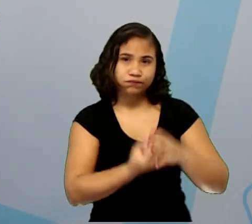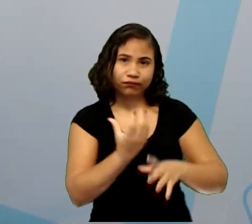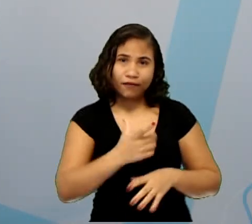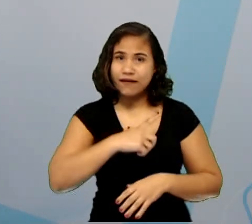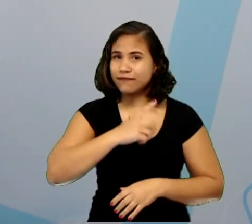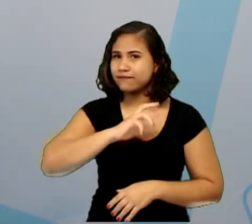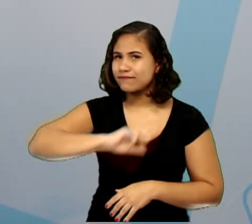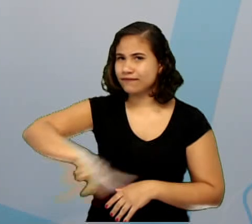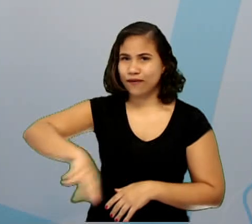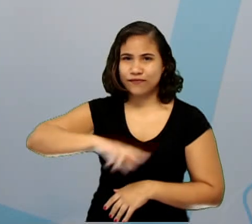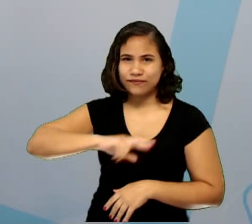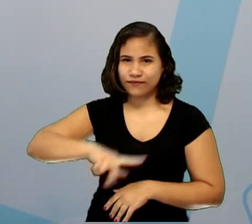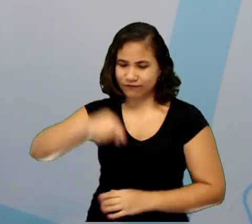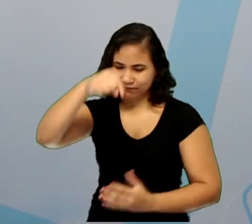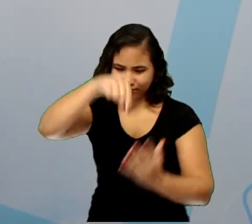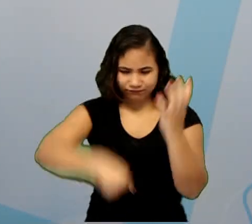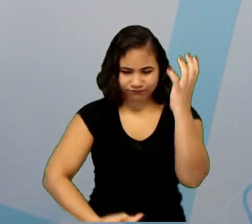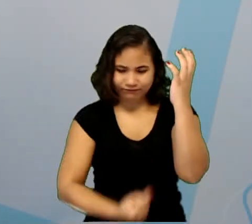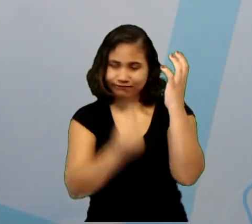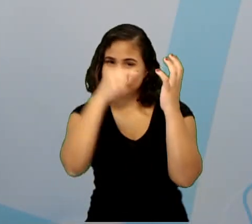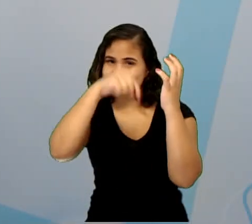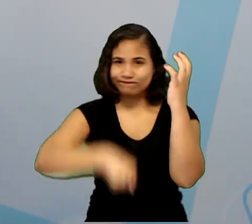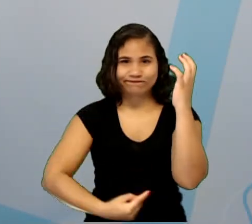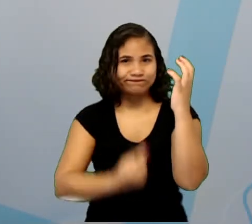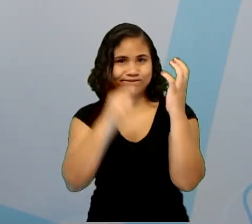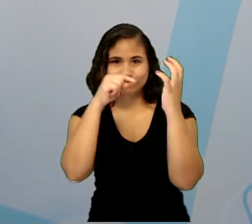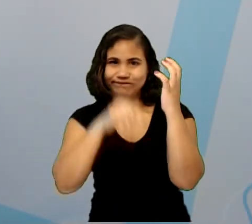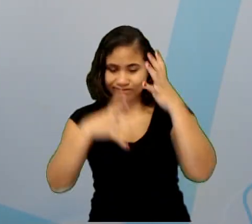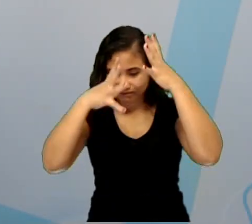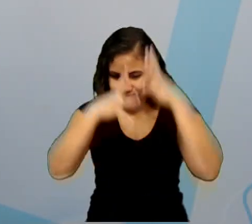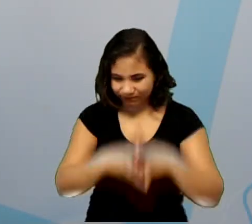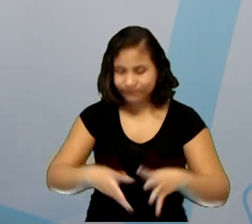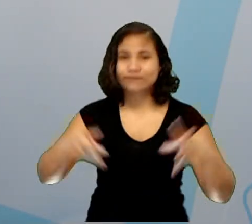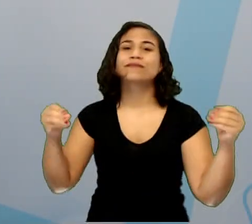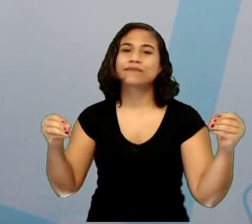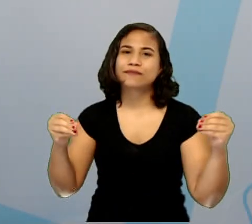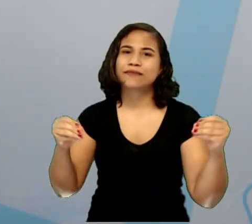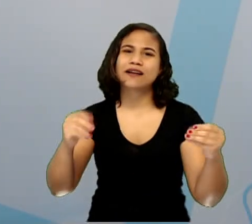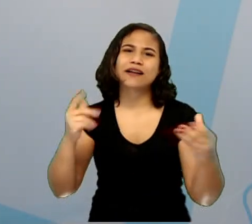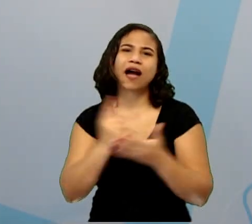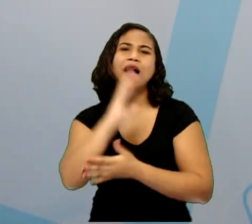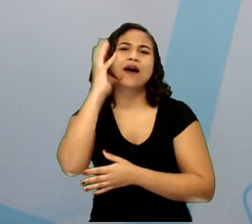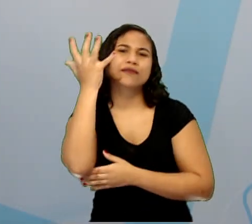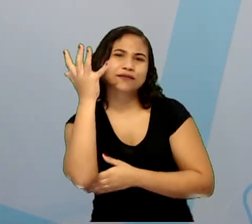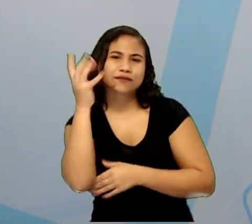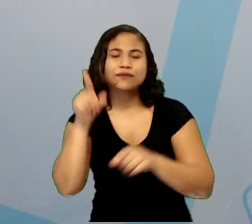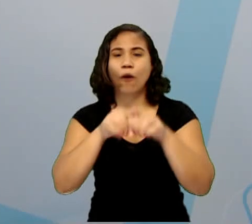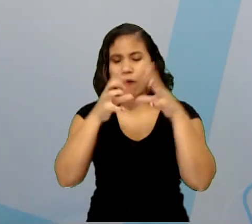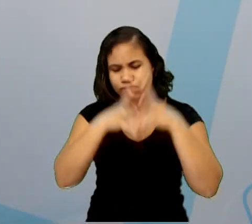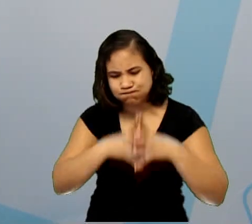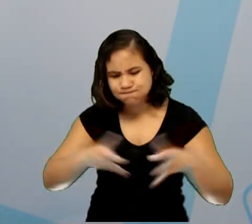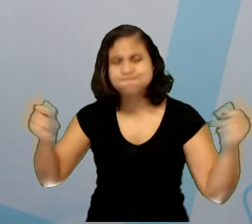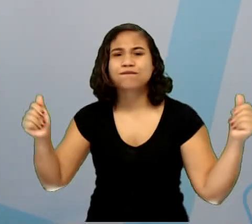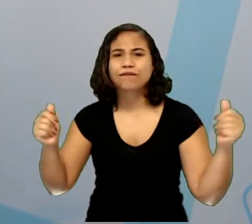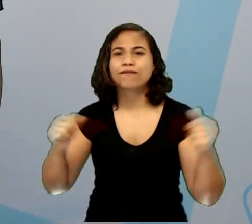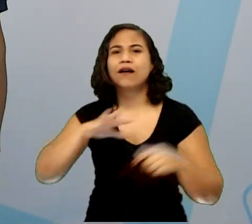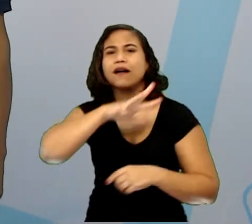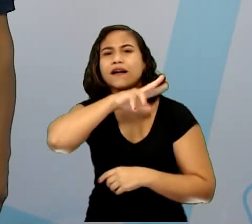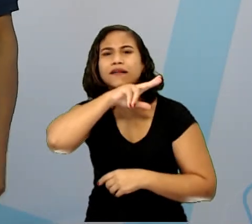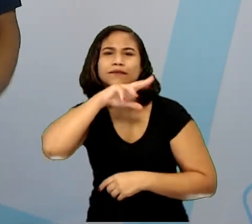realizariam a fotossíntese e desapareceriam, causando extinção de todos os animais